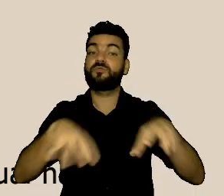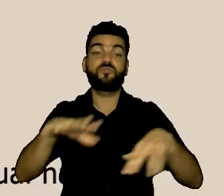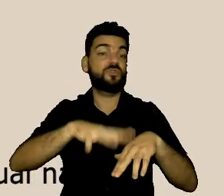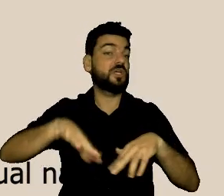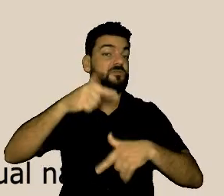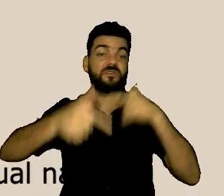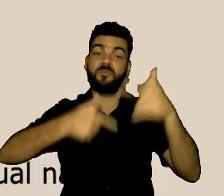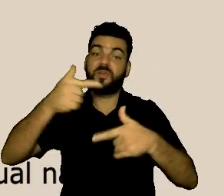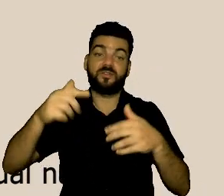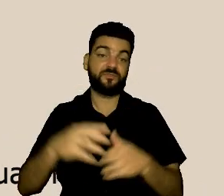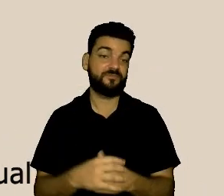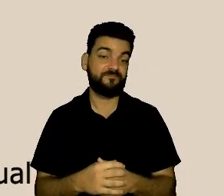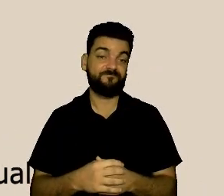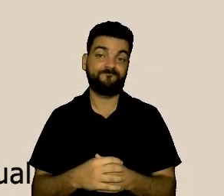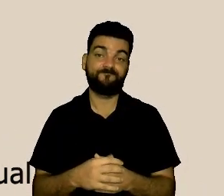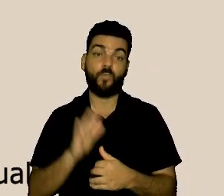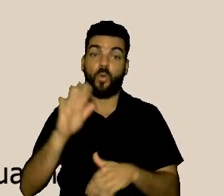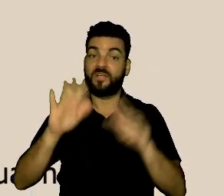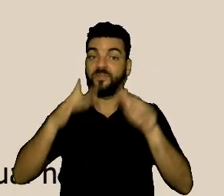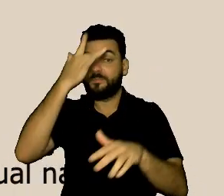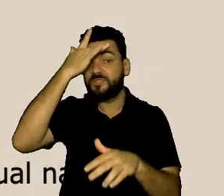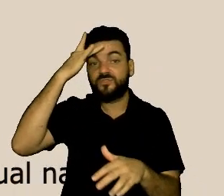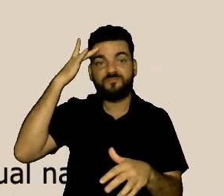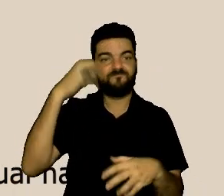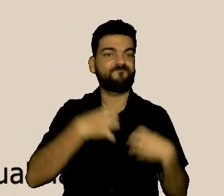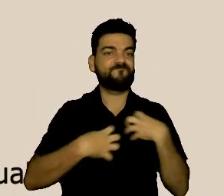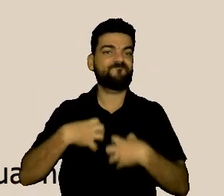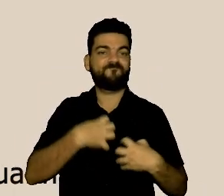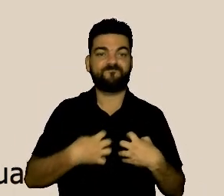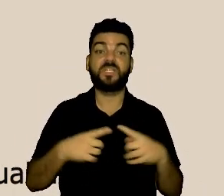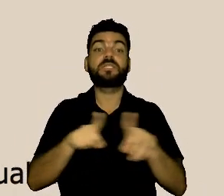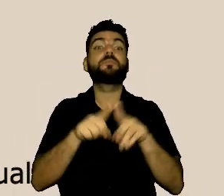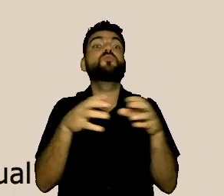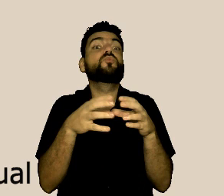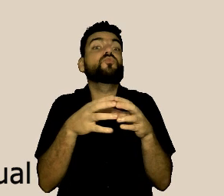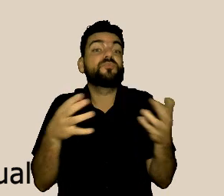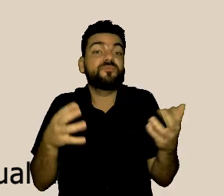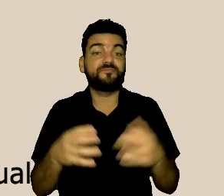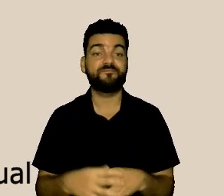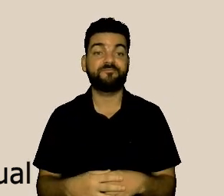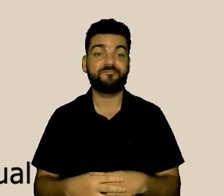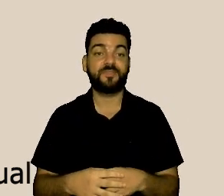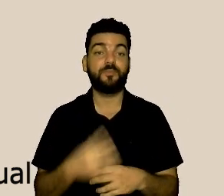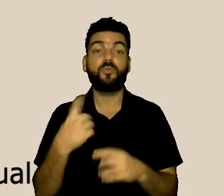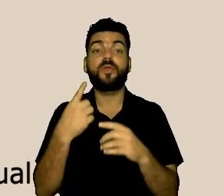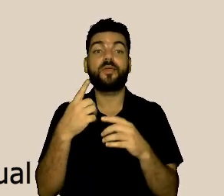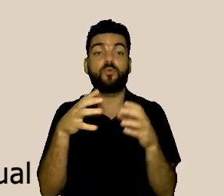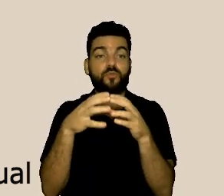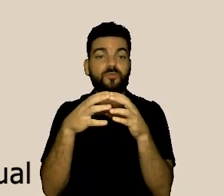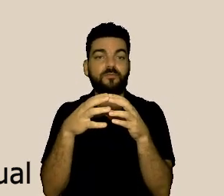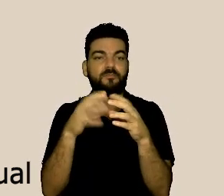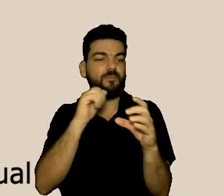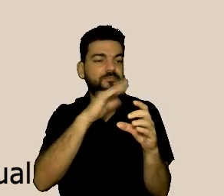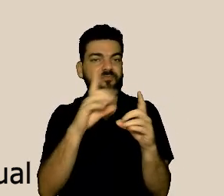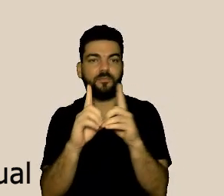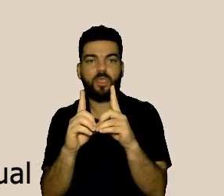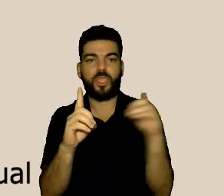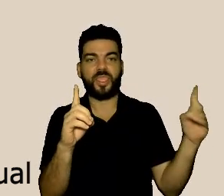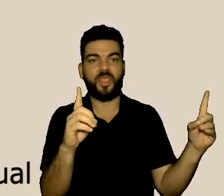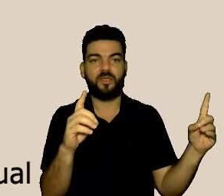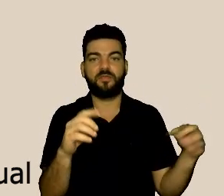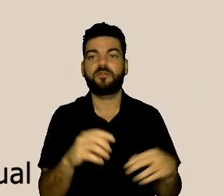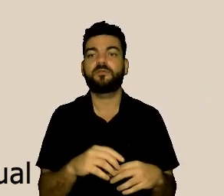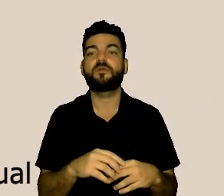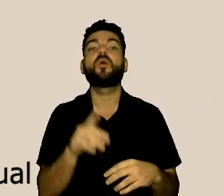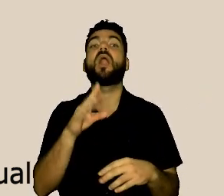grupo que se afasta porque não quer sofrer o assédio, até reconhece, mas não interfere muitas